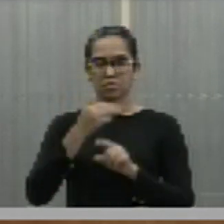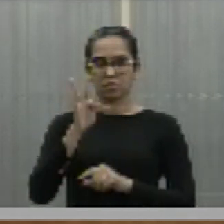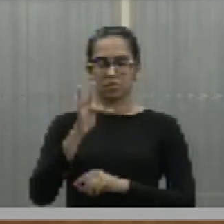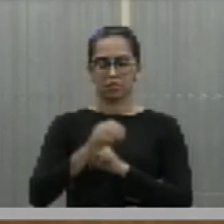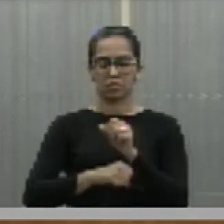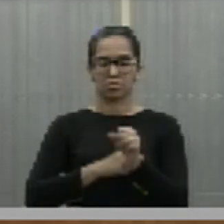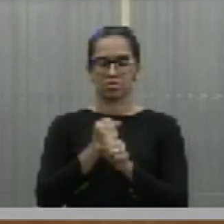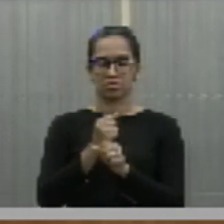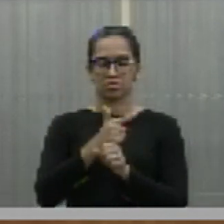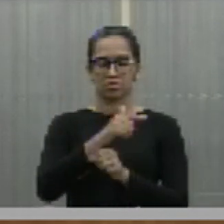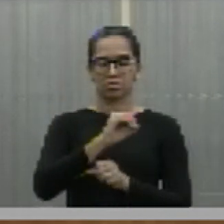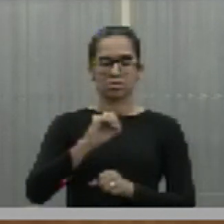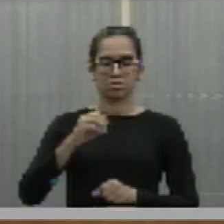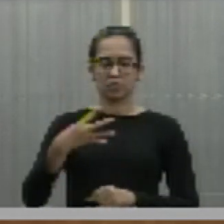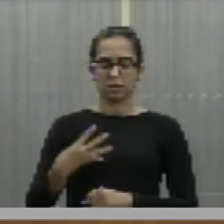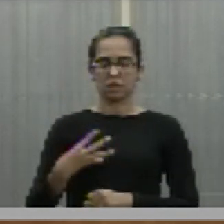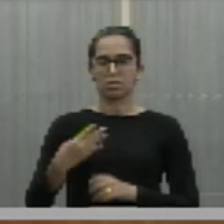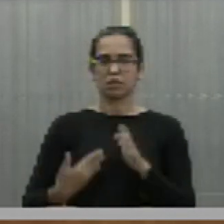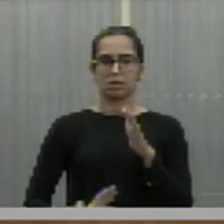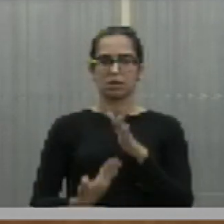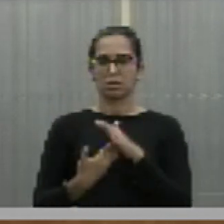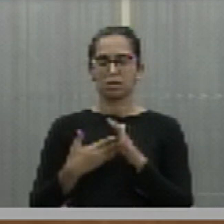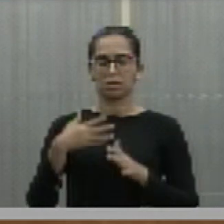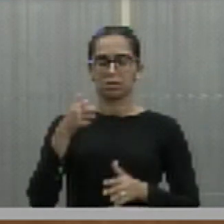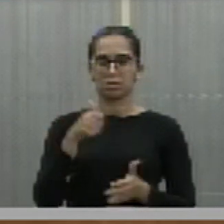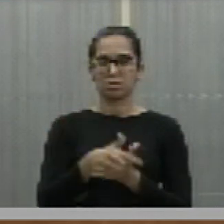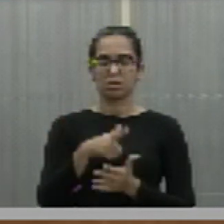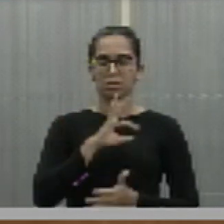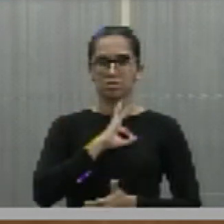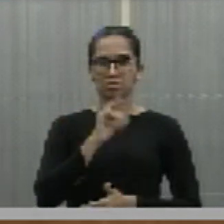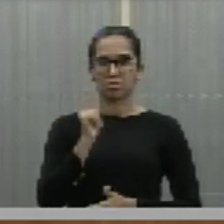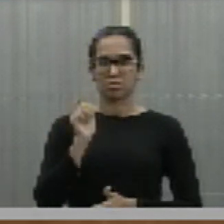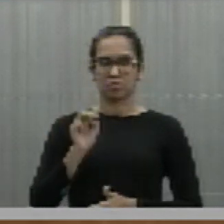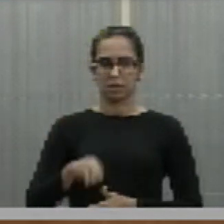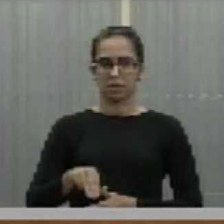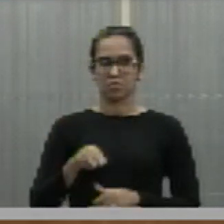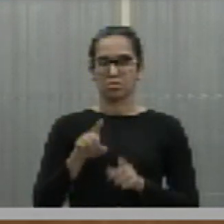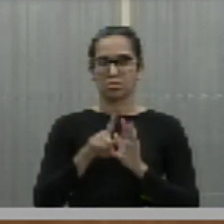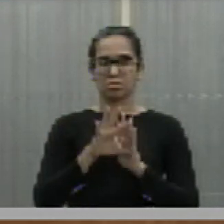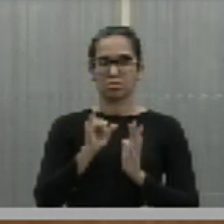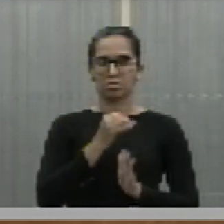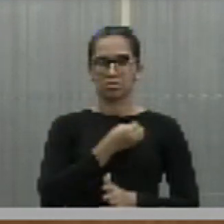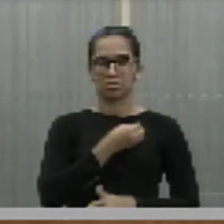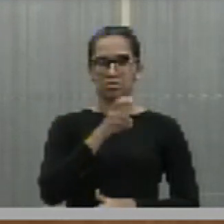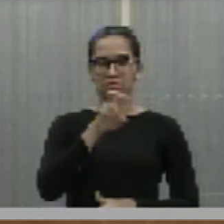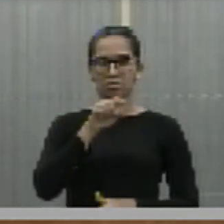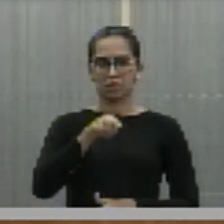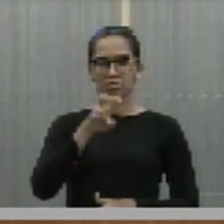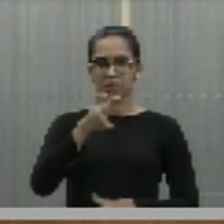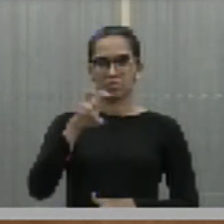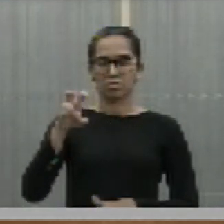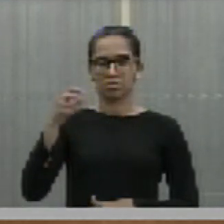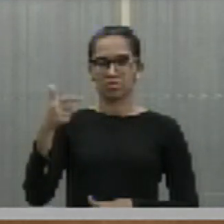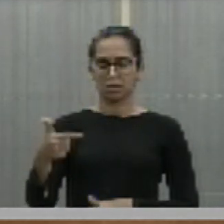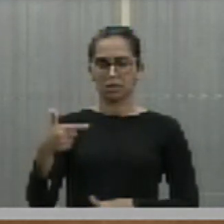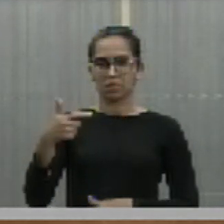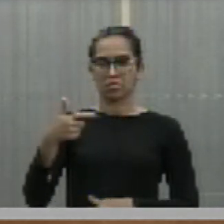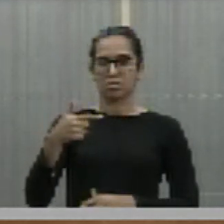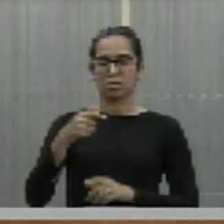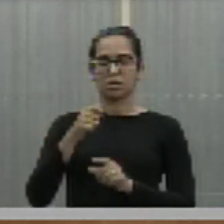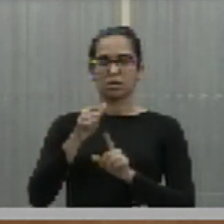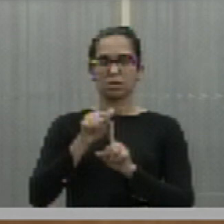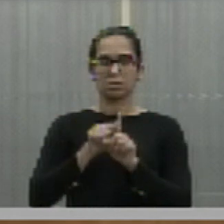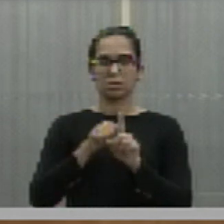Código de Vencimentos da PMPI. Lei nº 5.552, de 23 de março de